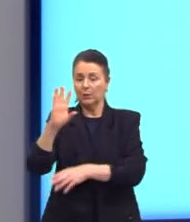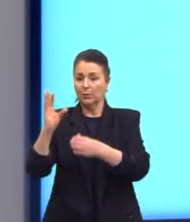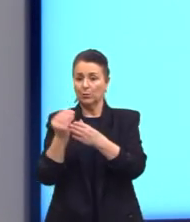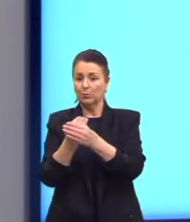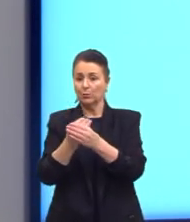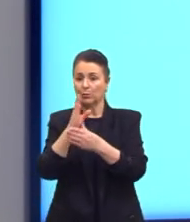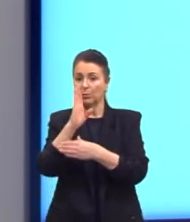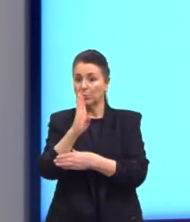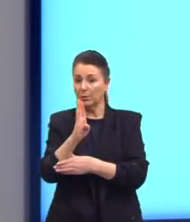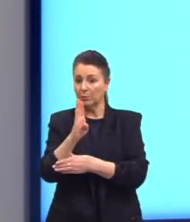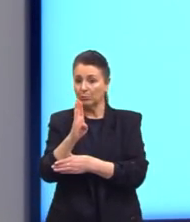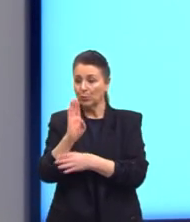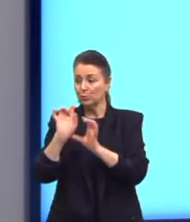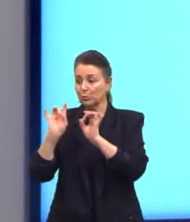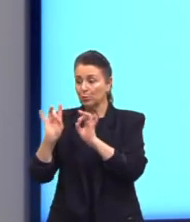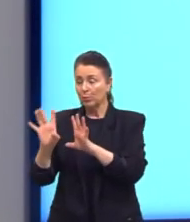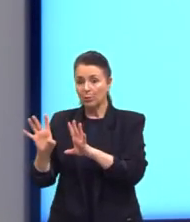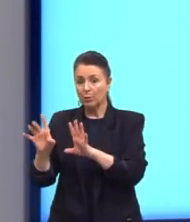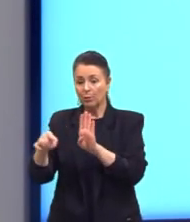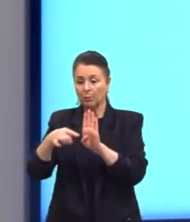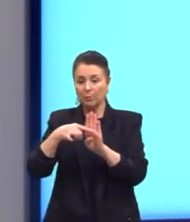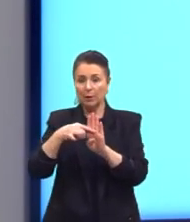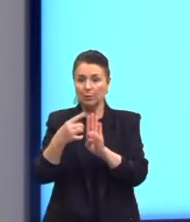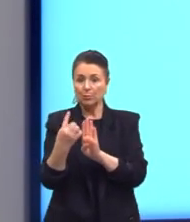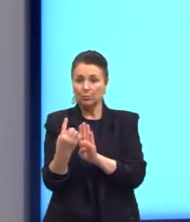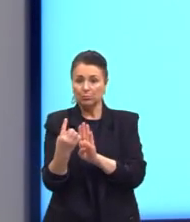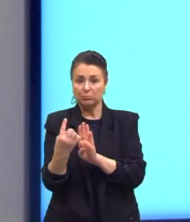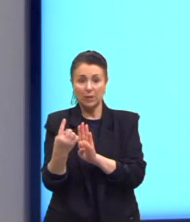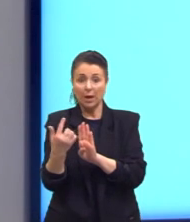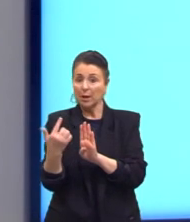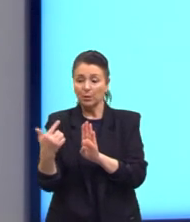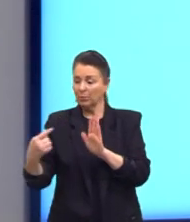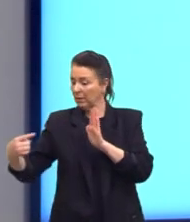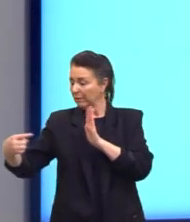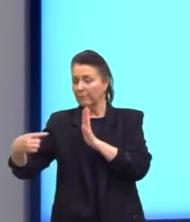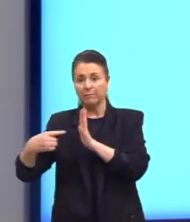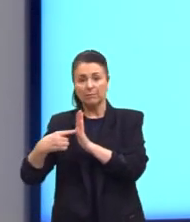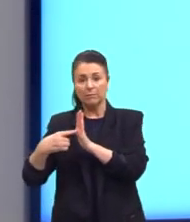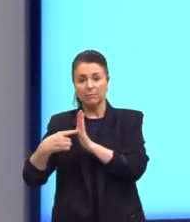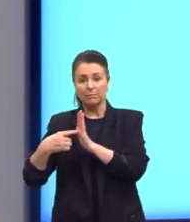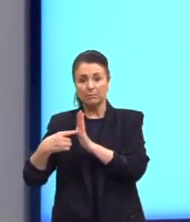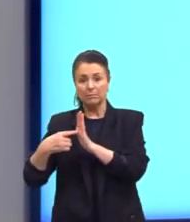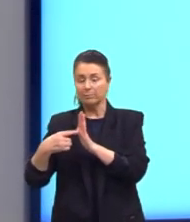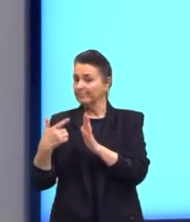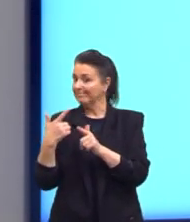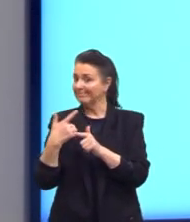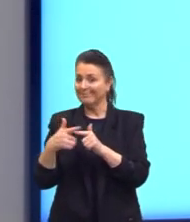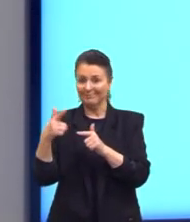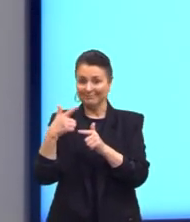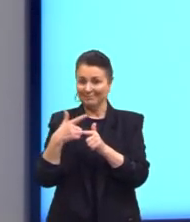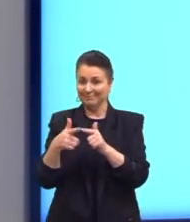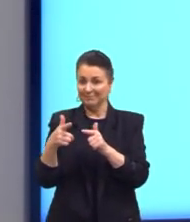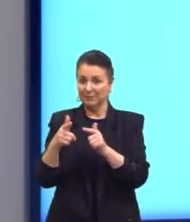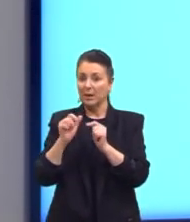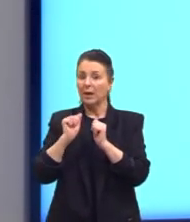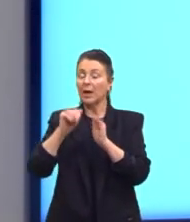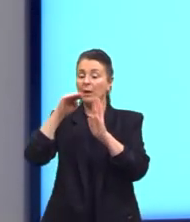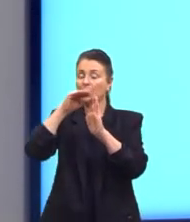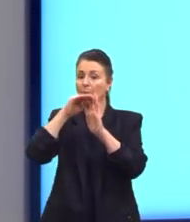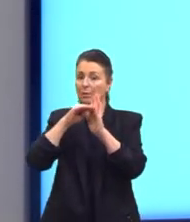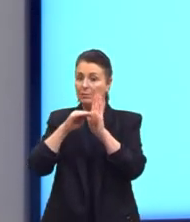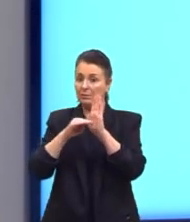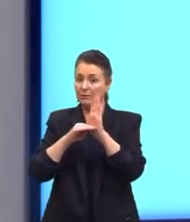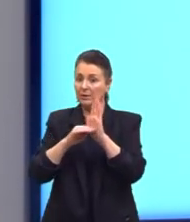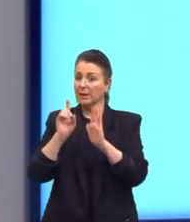sobrou um termo. Sobrou o termo menos um que não recebe flechinha. Não tem problema. Aqui, a gente classifica que ela